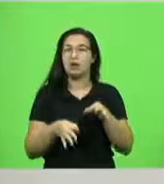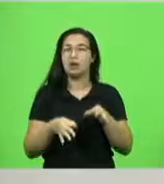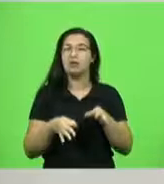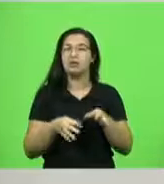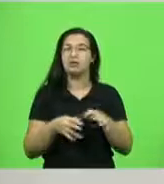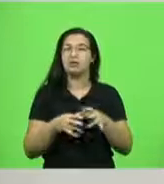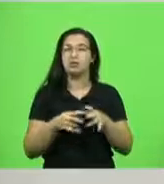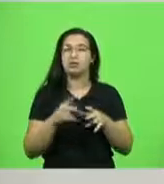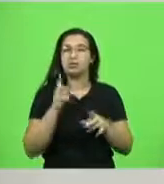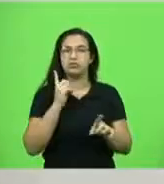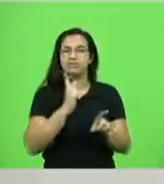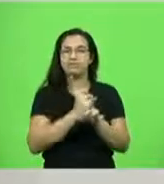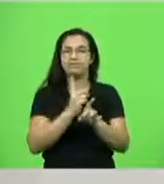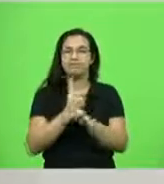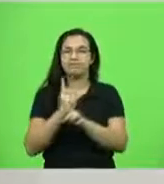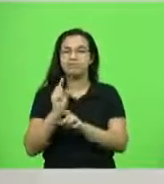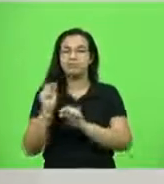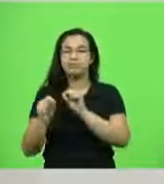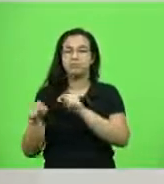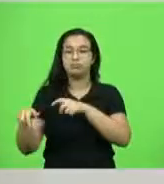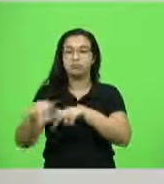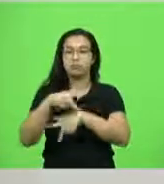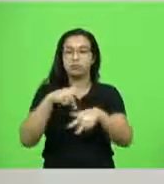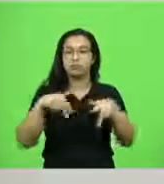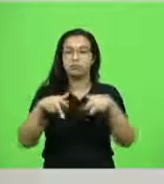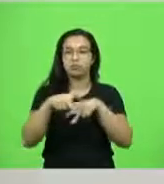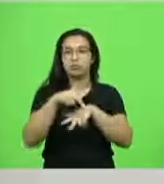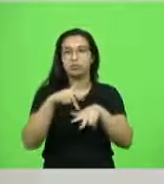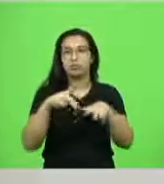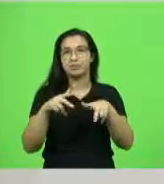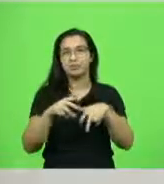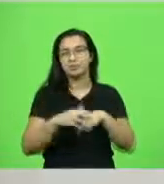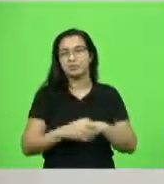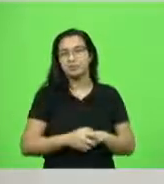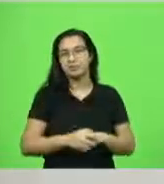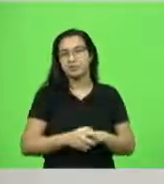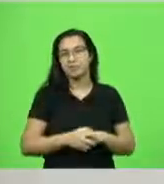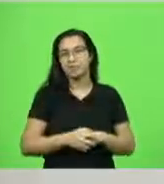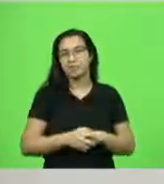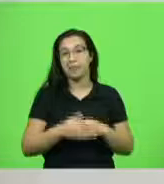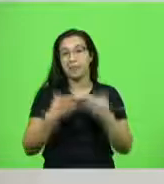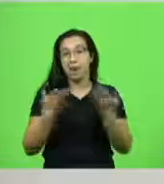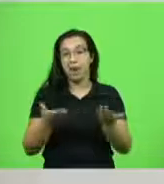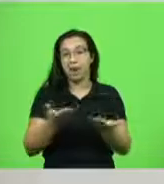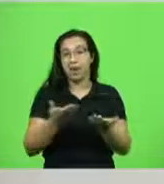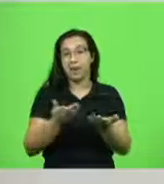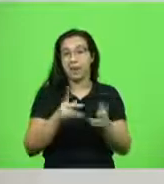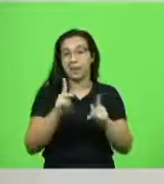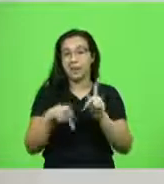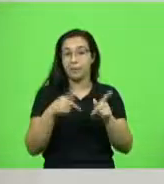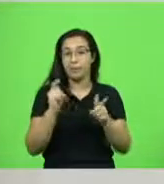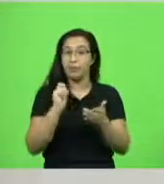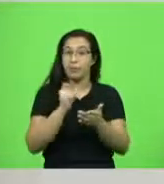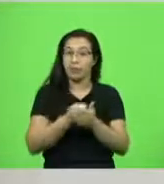circulando. Nós temos dono na cidade, que o nosso povo, é o pagador de impostos, aquele que acredita,